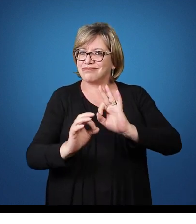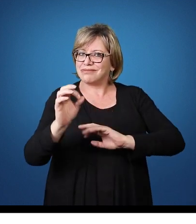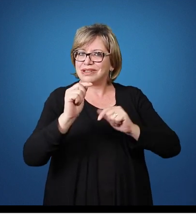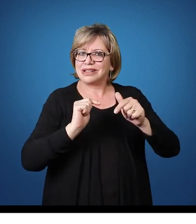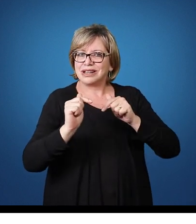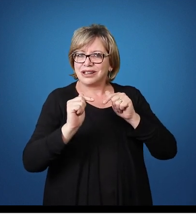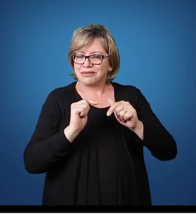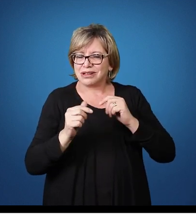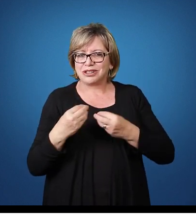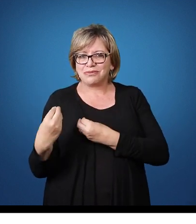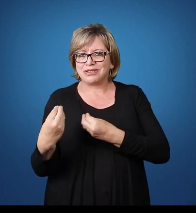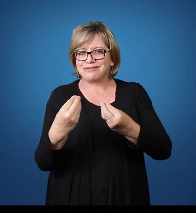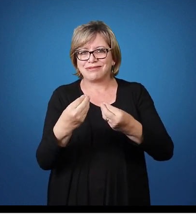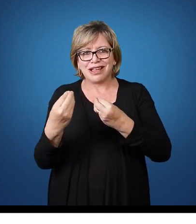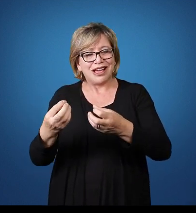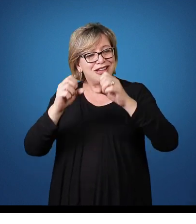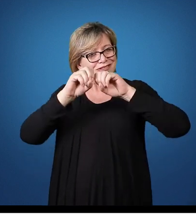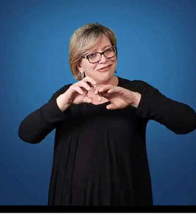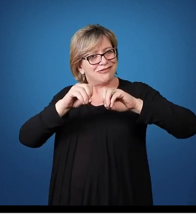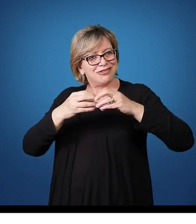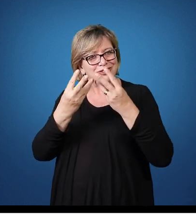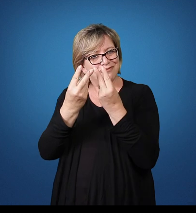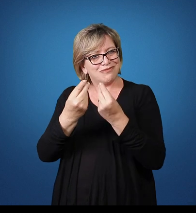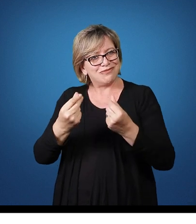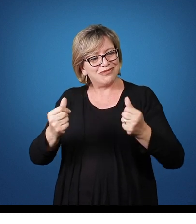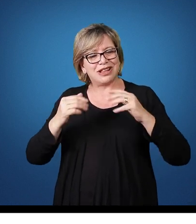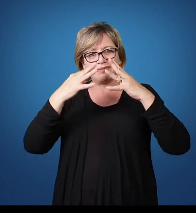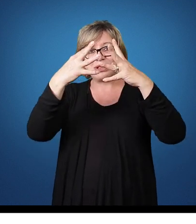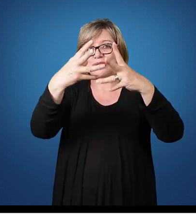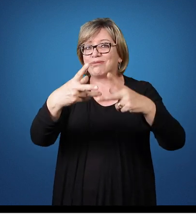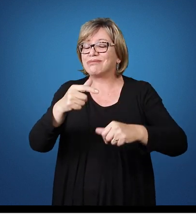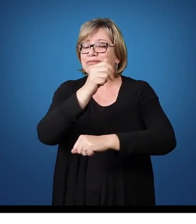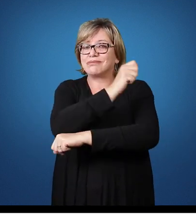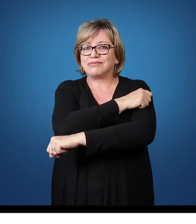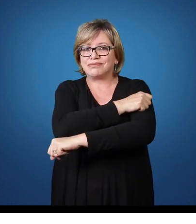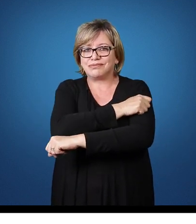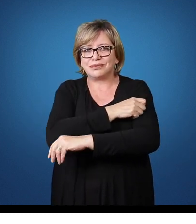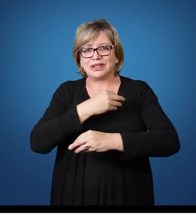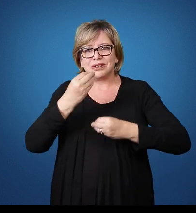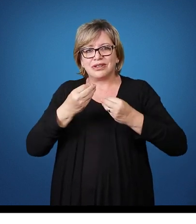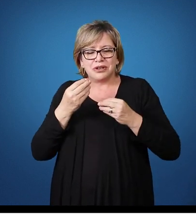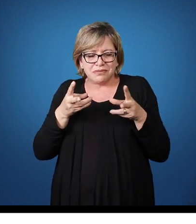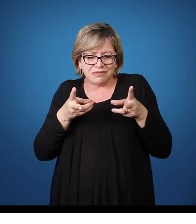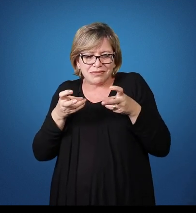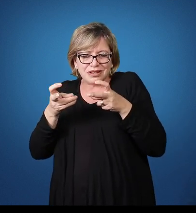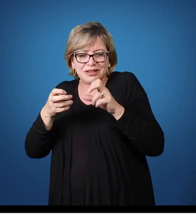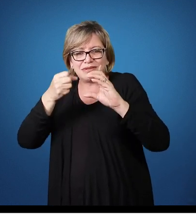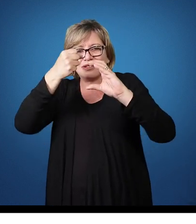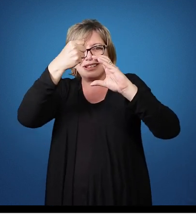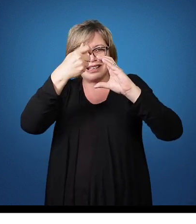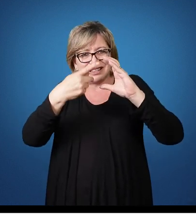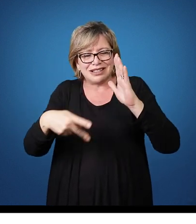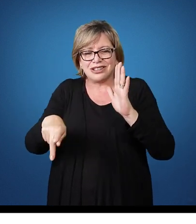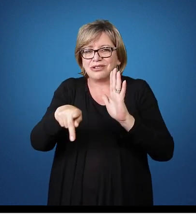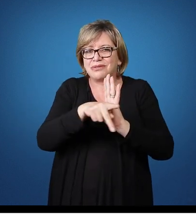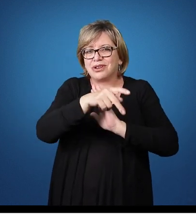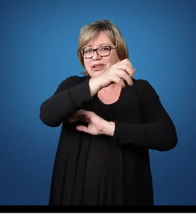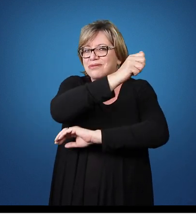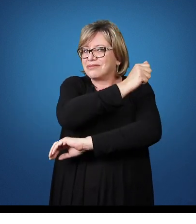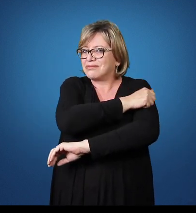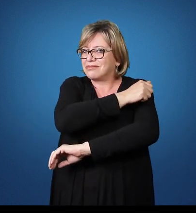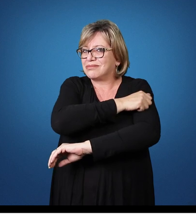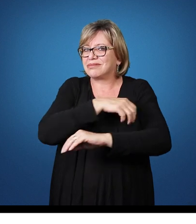garantir a aprendizagem E uma educação de qualidade para todos esses alunos Considerando as suas características individuais As suas